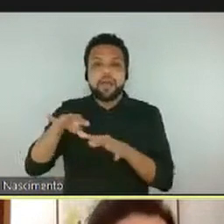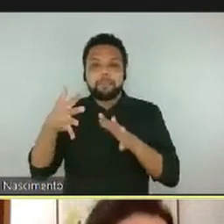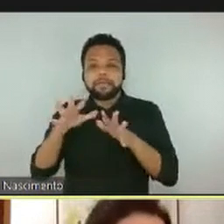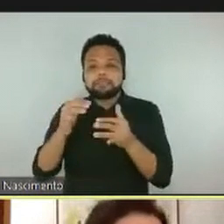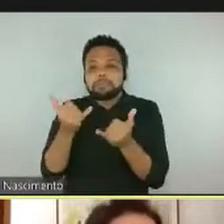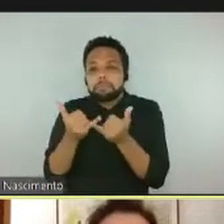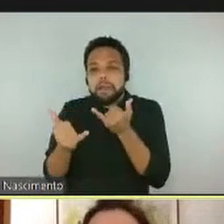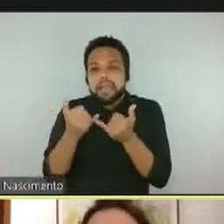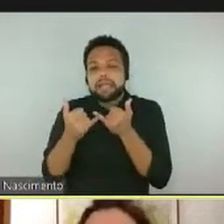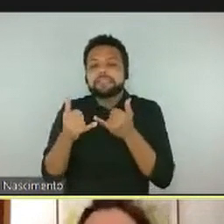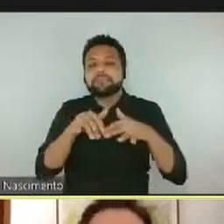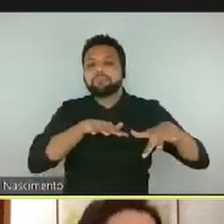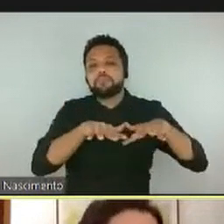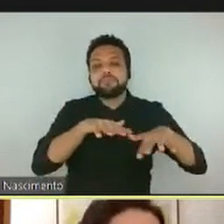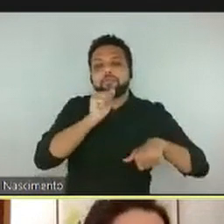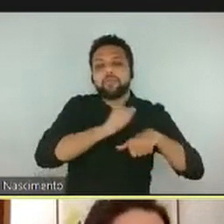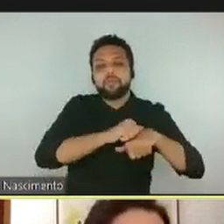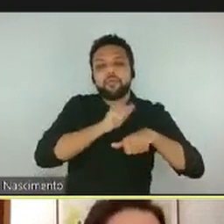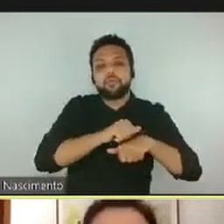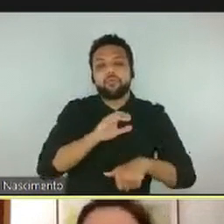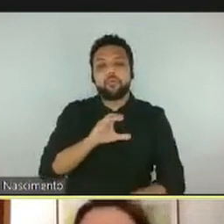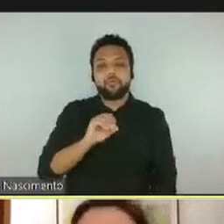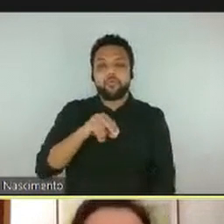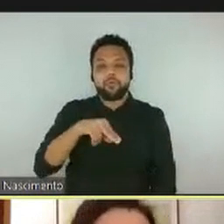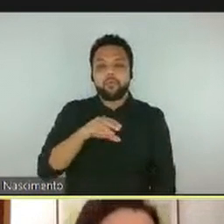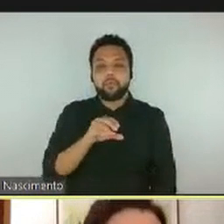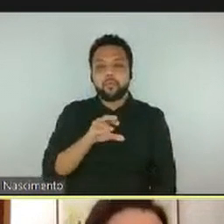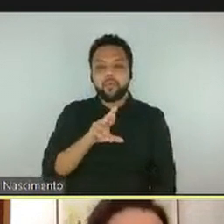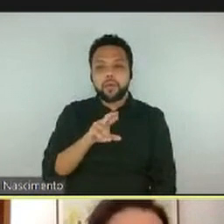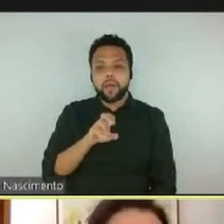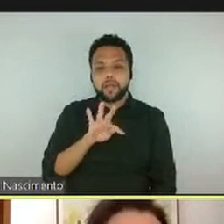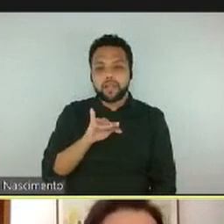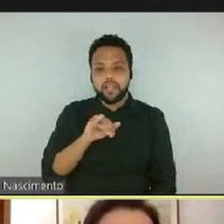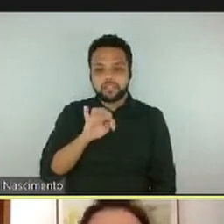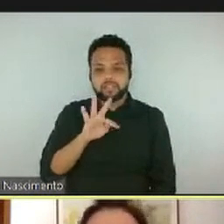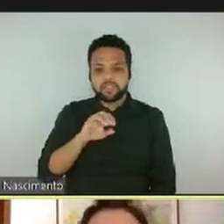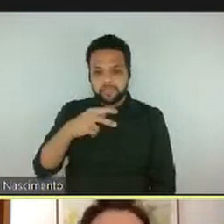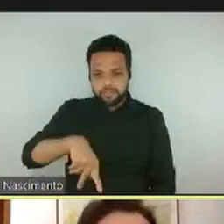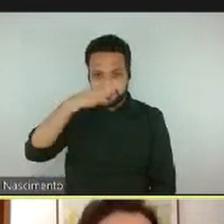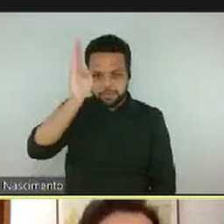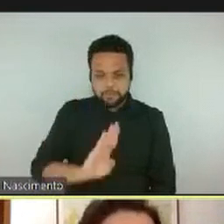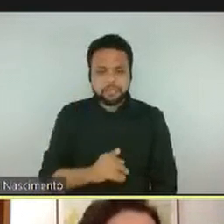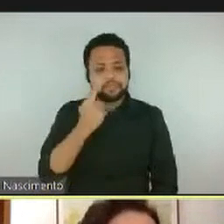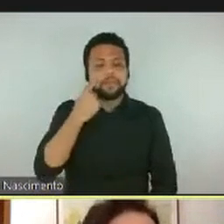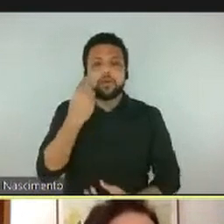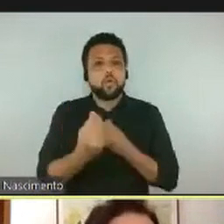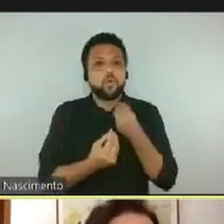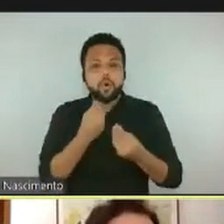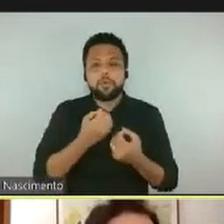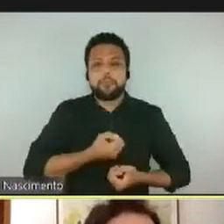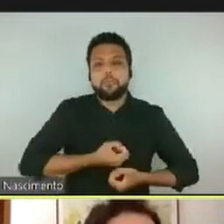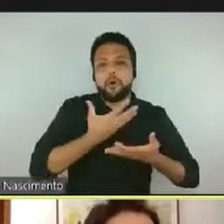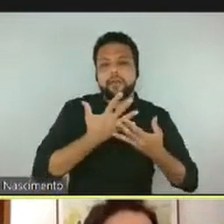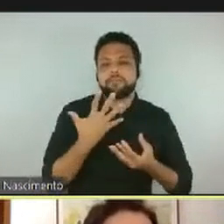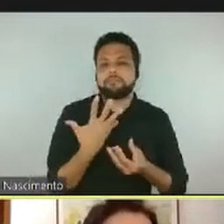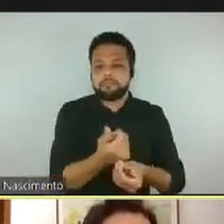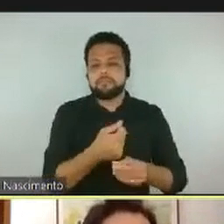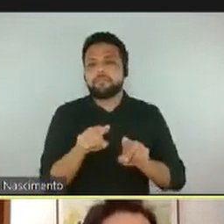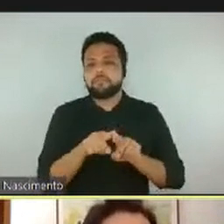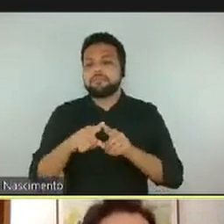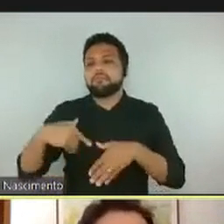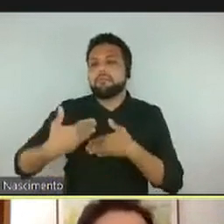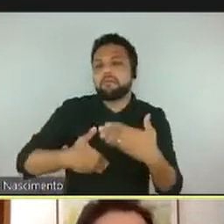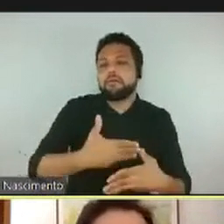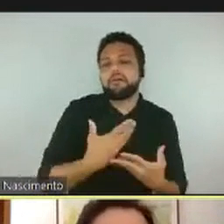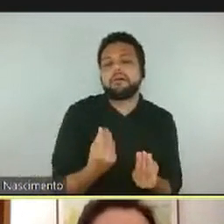no Brasil, a proposta de ver os múltiplos pontos de vista de uma escultura no espaço, a poética do artista e os seus procedimentos, como o